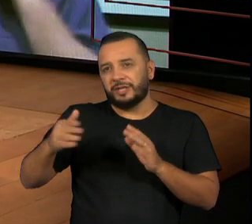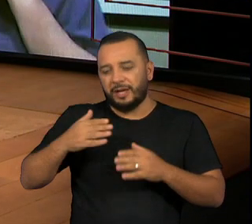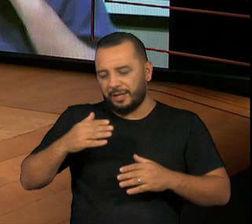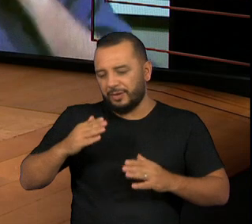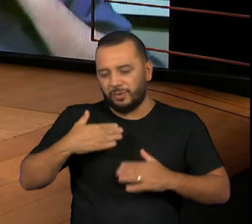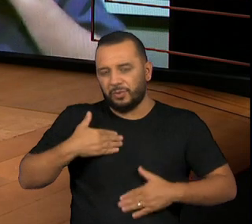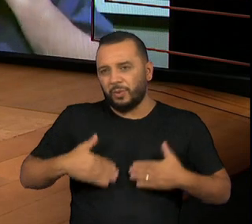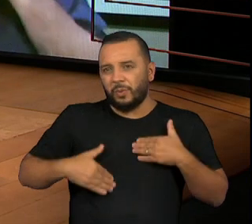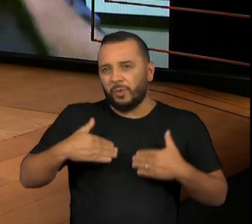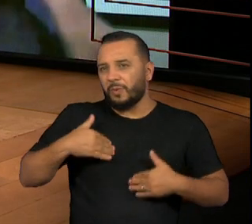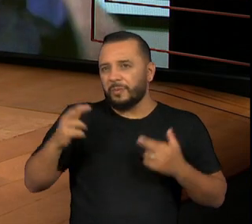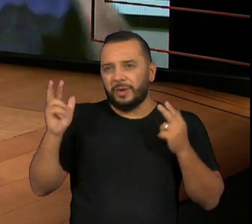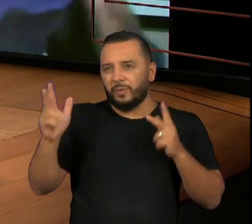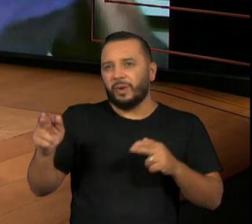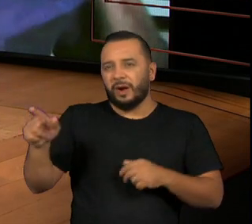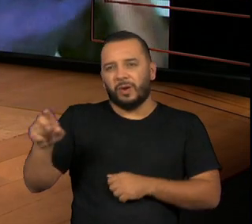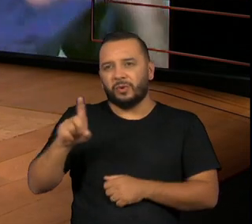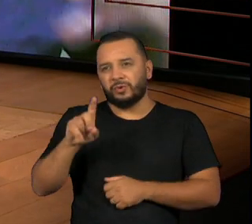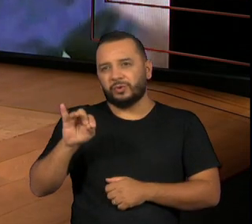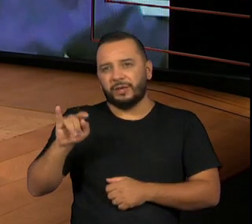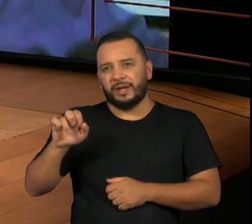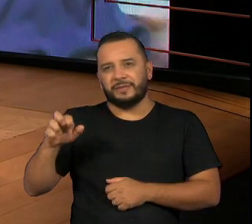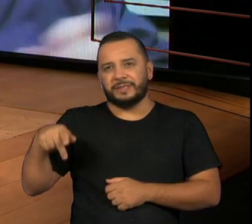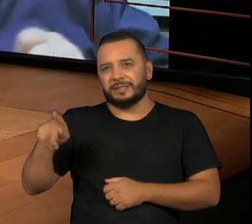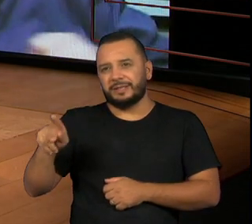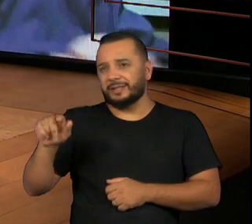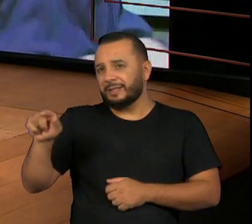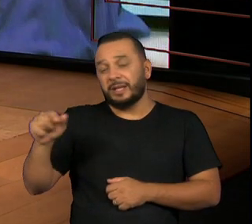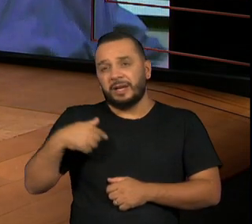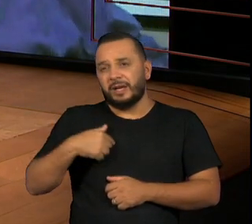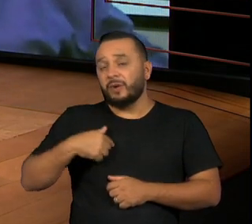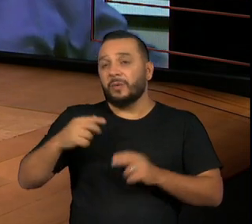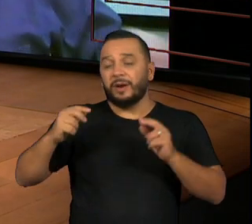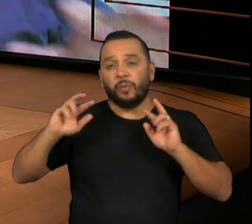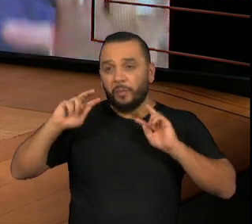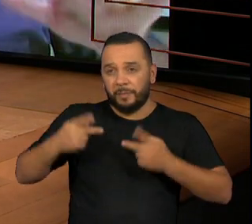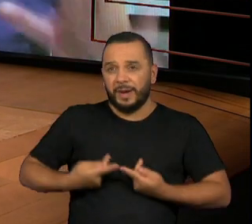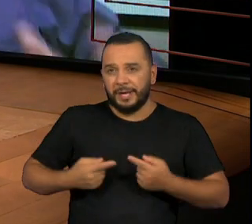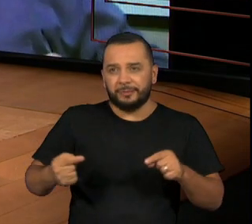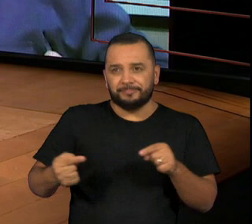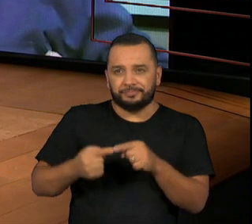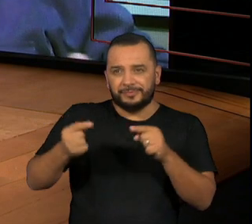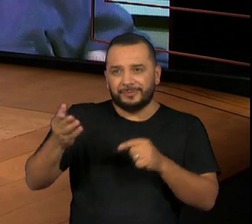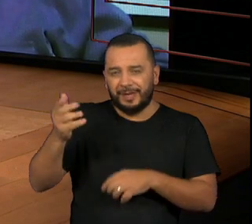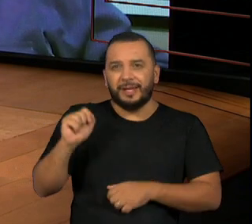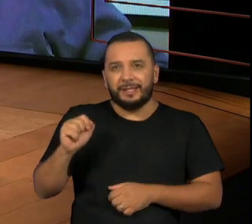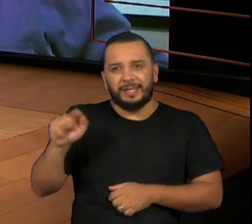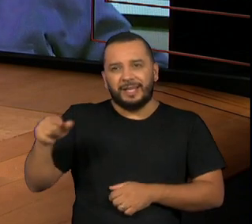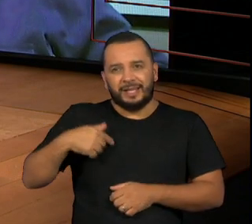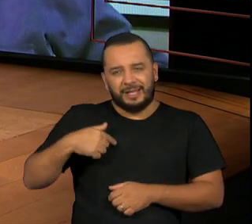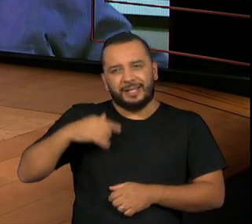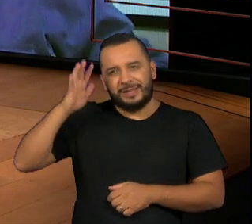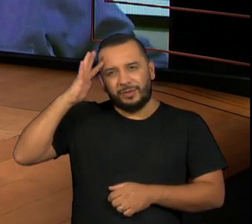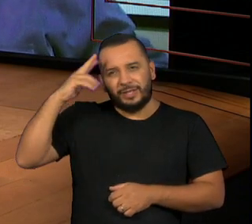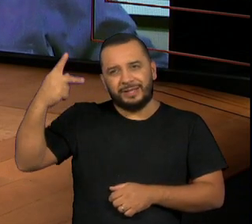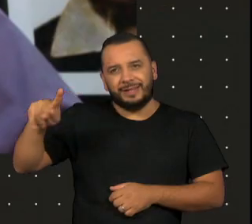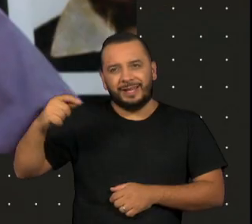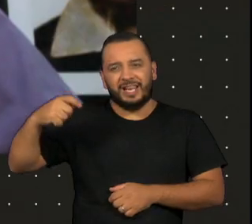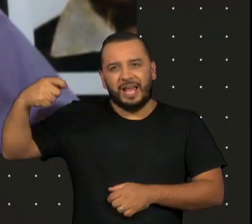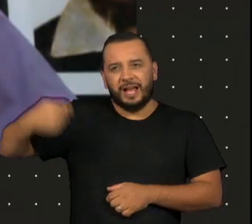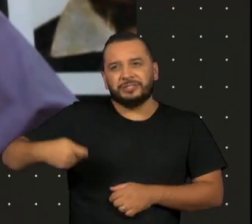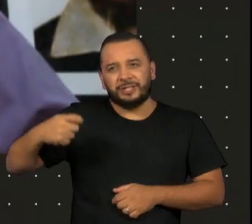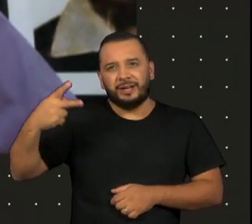ter a sua ideologia própria, a sua religião radical, tudo isso, ele quando trabalha